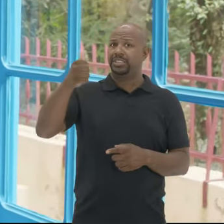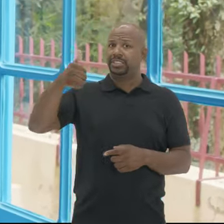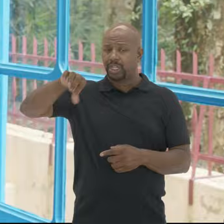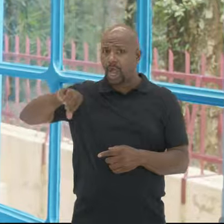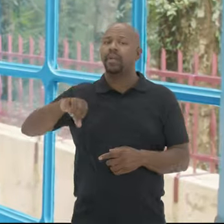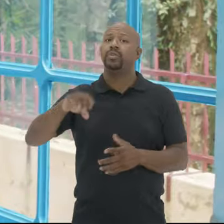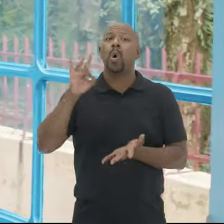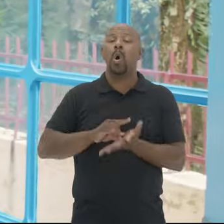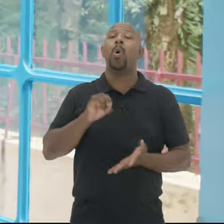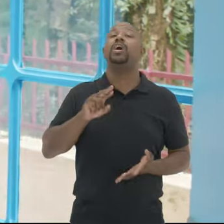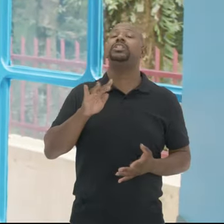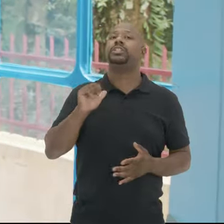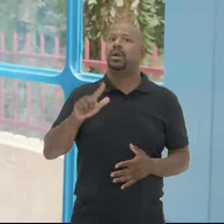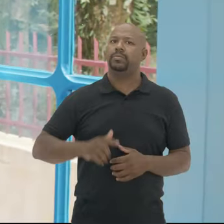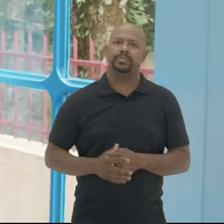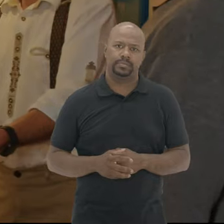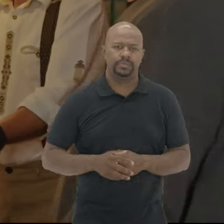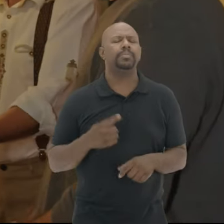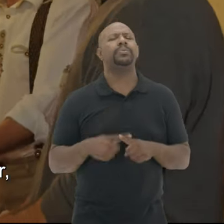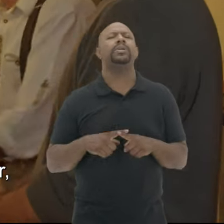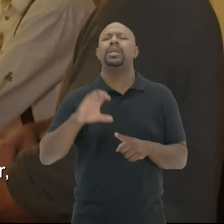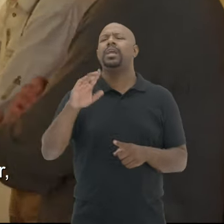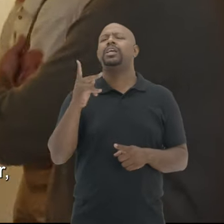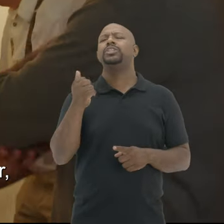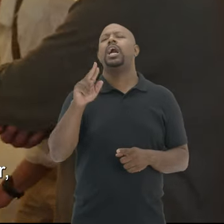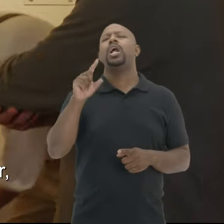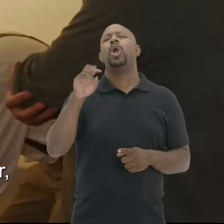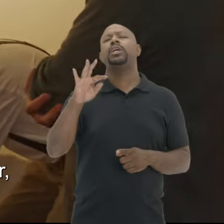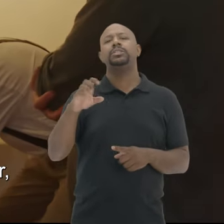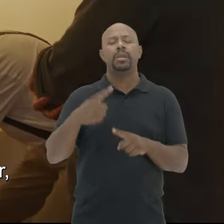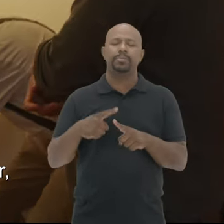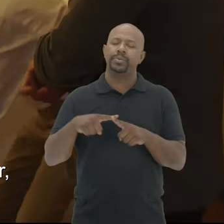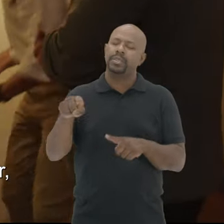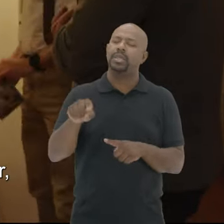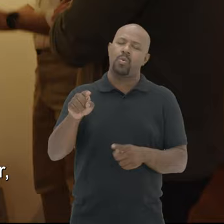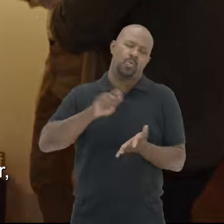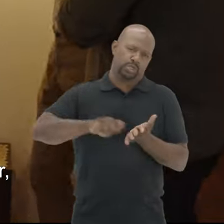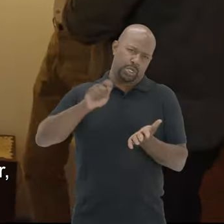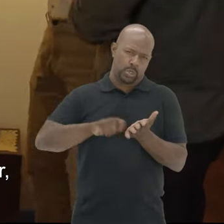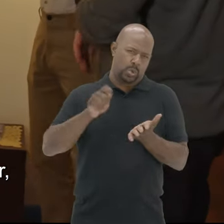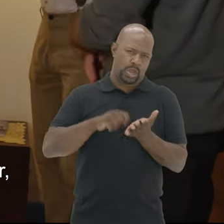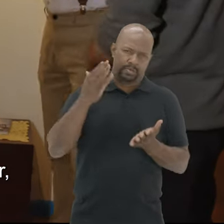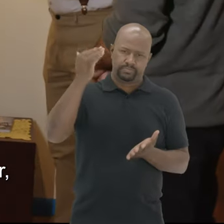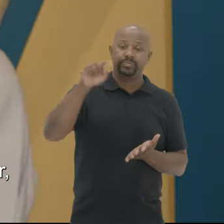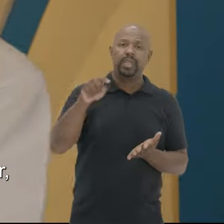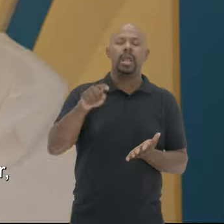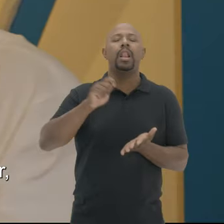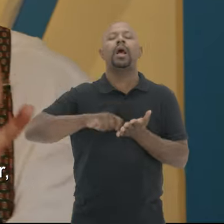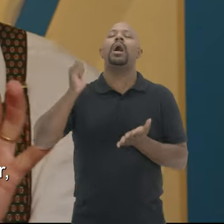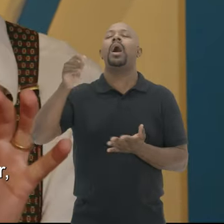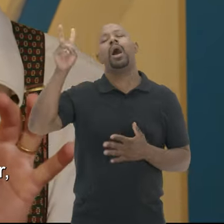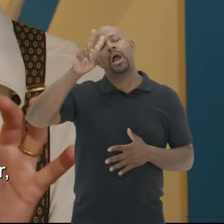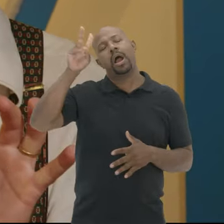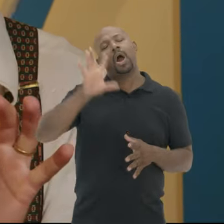originais A casa é decorada com utensílios domésticos Por que Charlotte? Porque Mildo Fenner Um escritor Ele